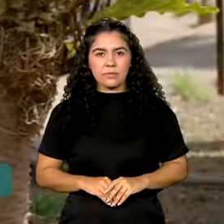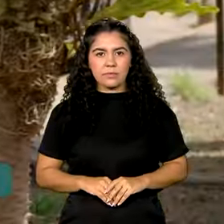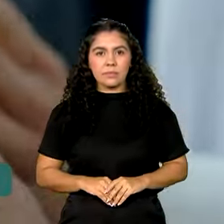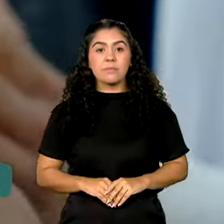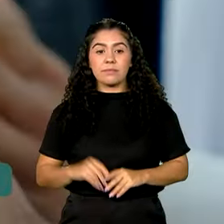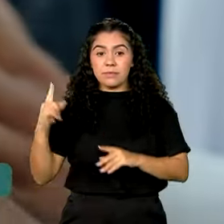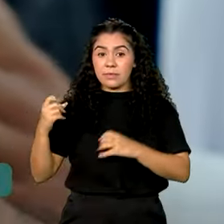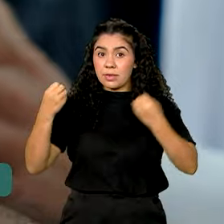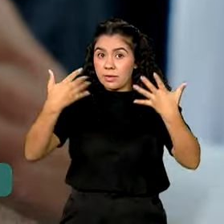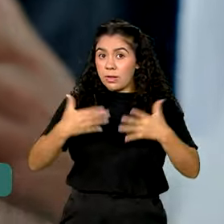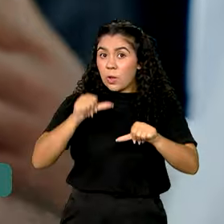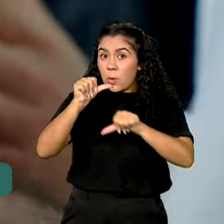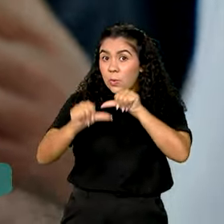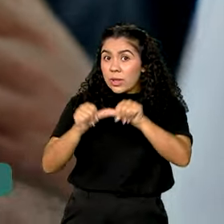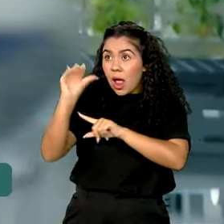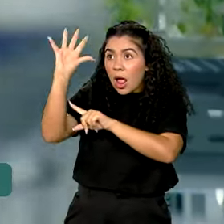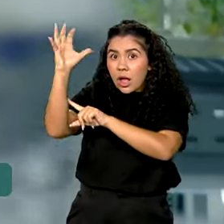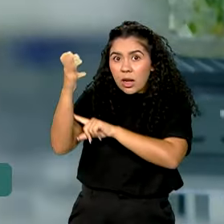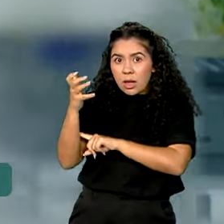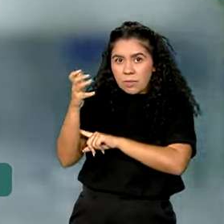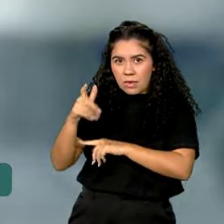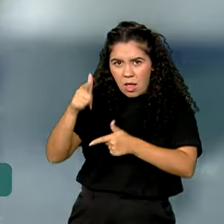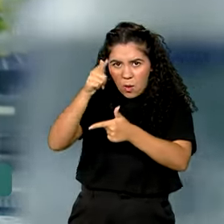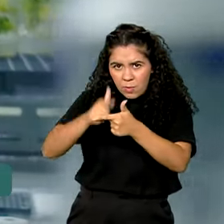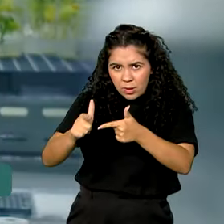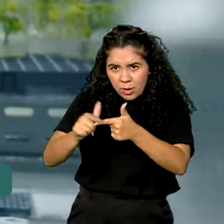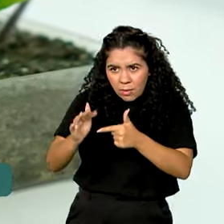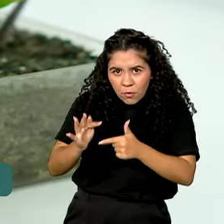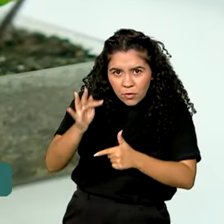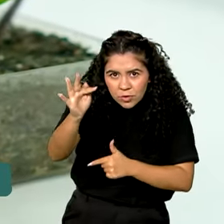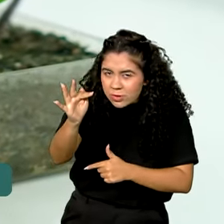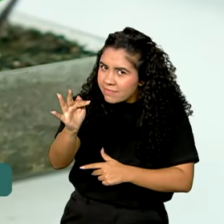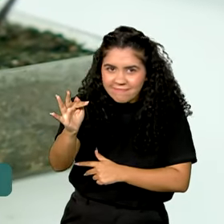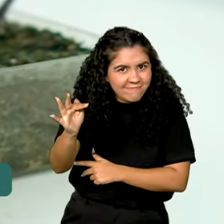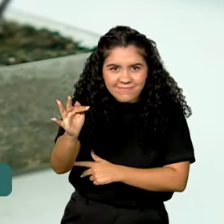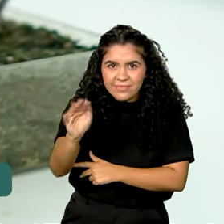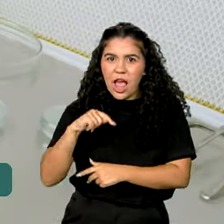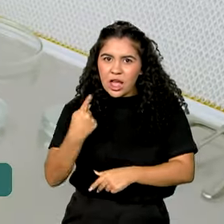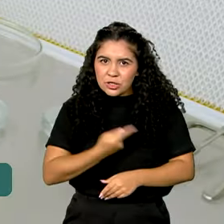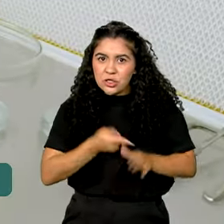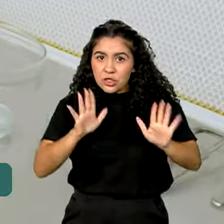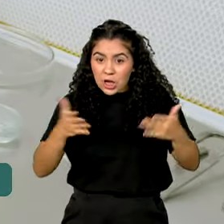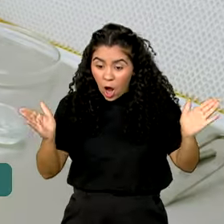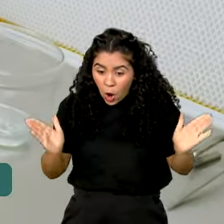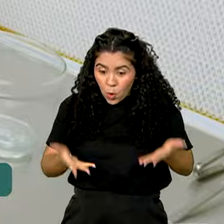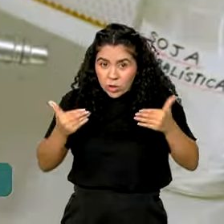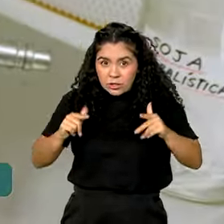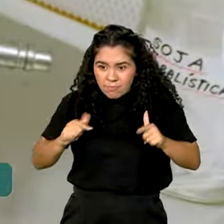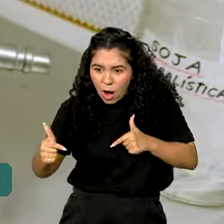Mudanças climáticas não são um problema do futuro, nós já estamos enfrentando seus efeitos hoje.